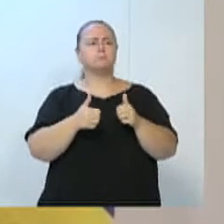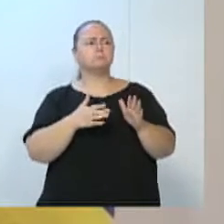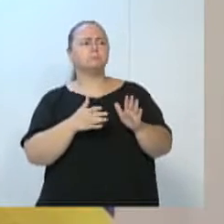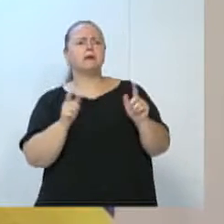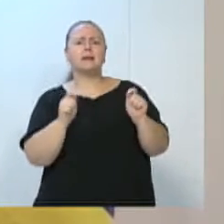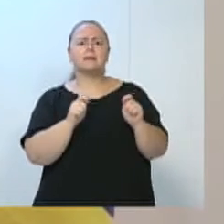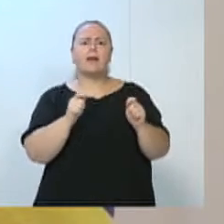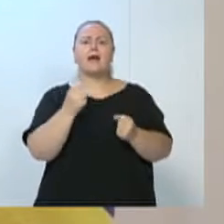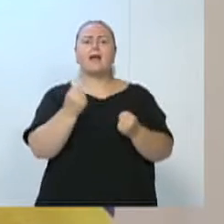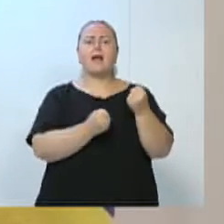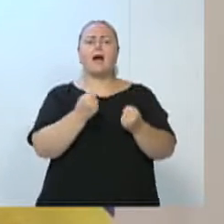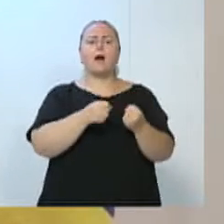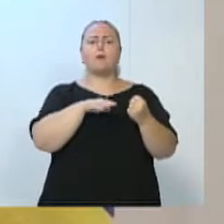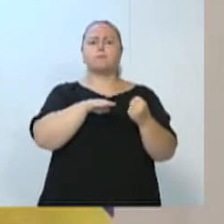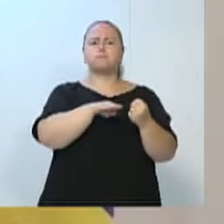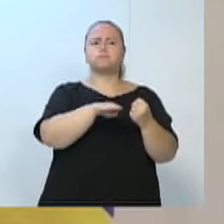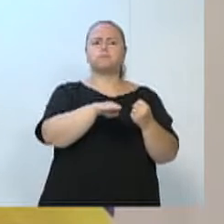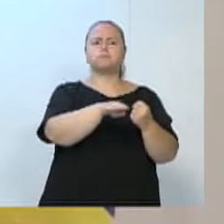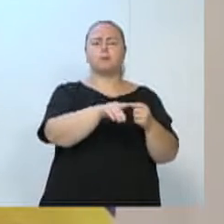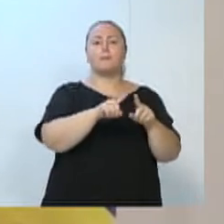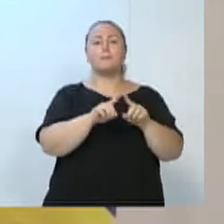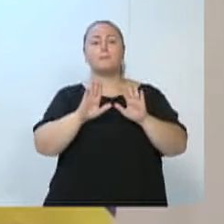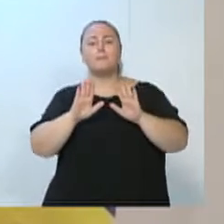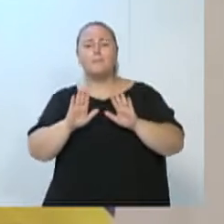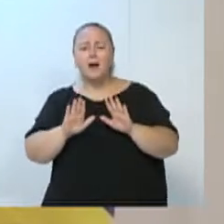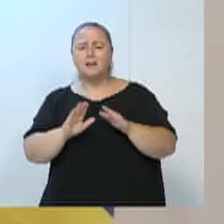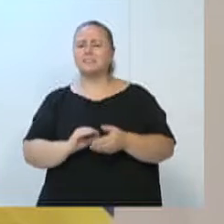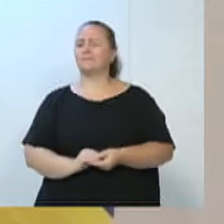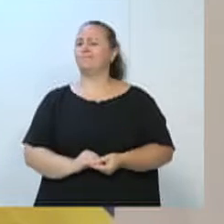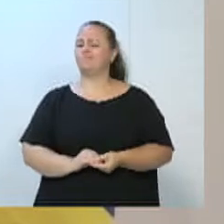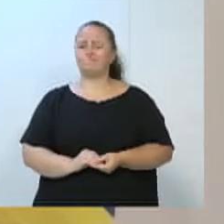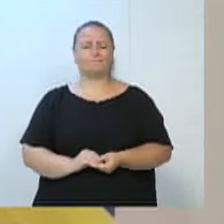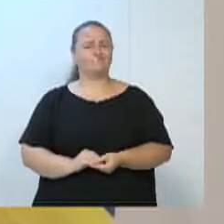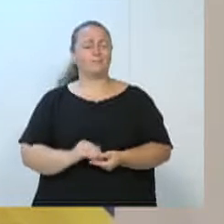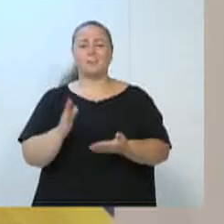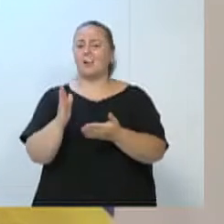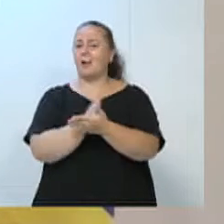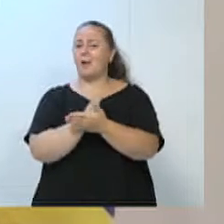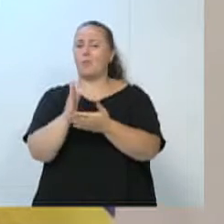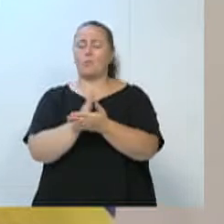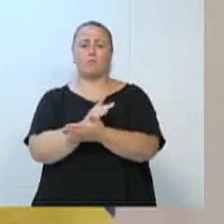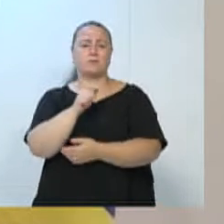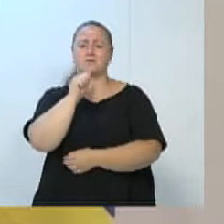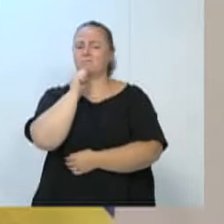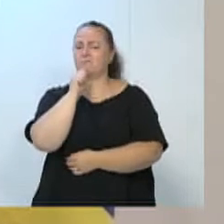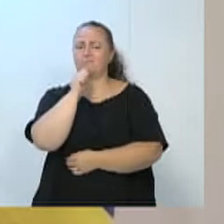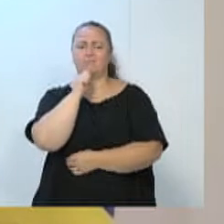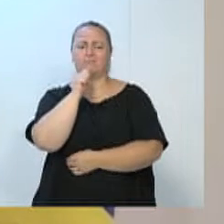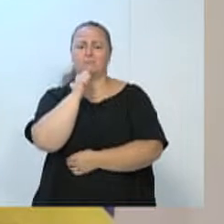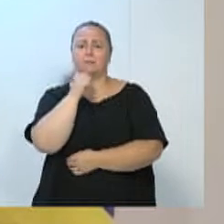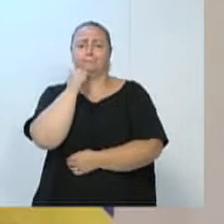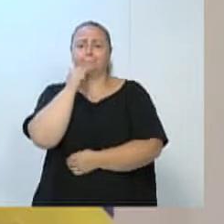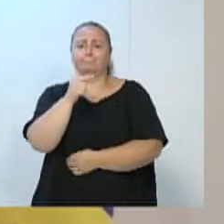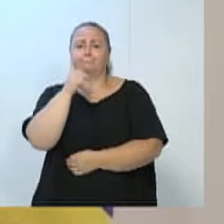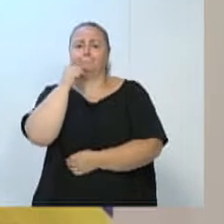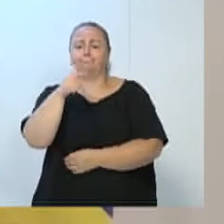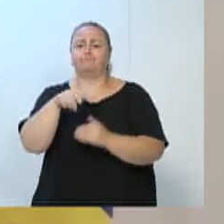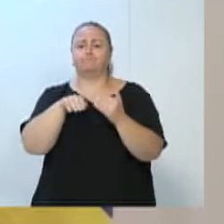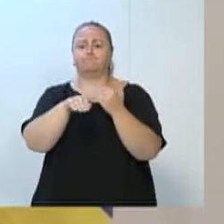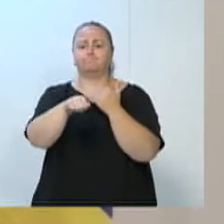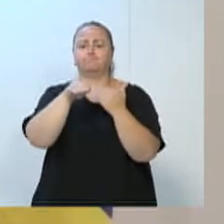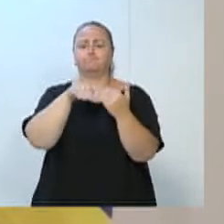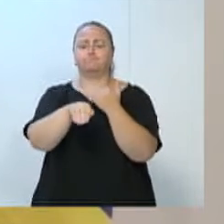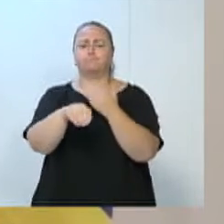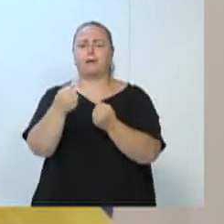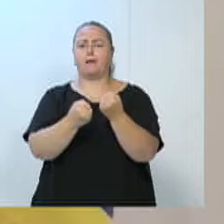transitável. Só que isto não está acontecendo, líder do governo, nessas regiões a qual eu falei aqui. Então, precisa ter aqui, por parte, e eu